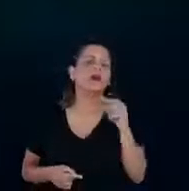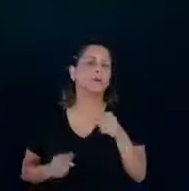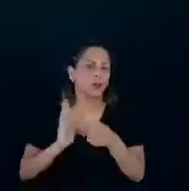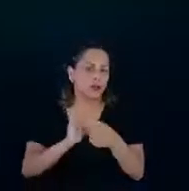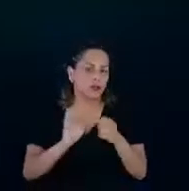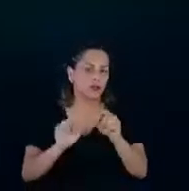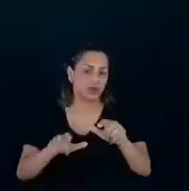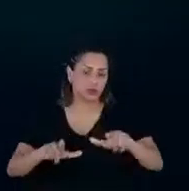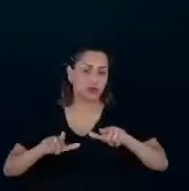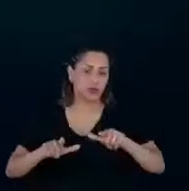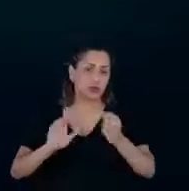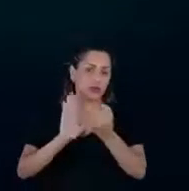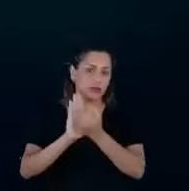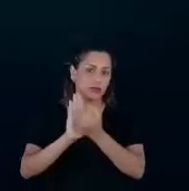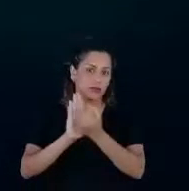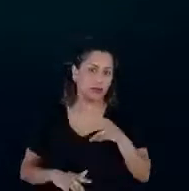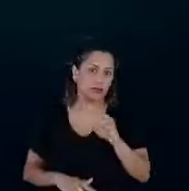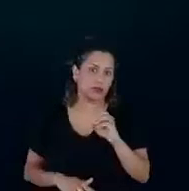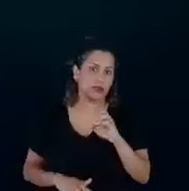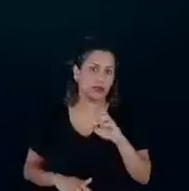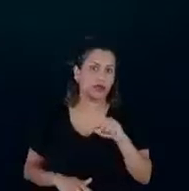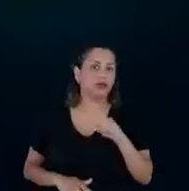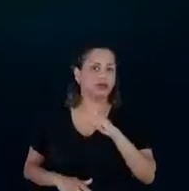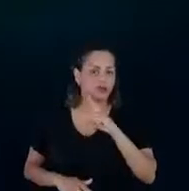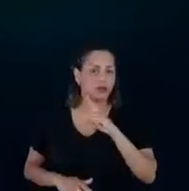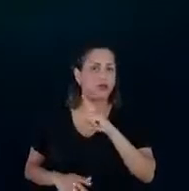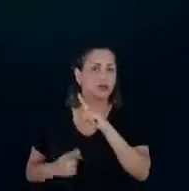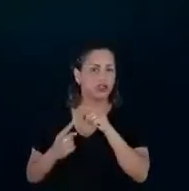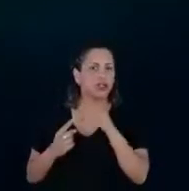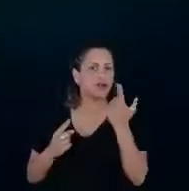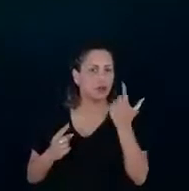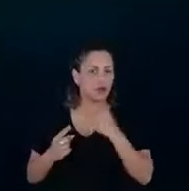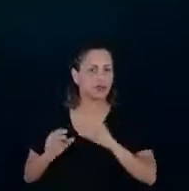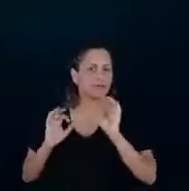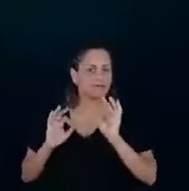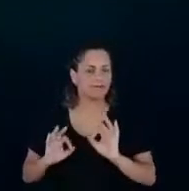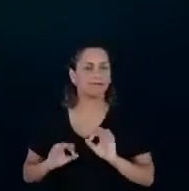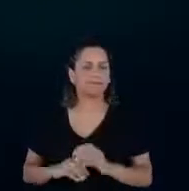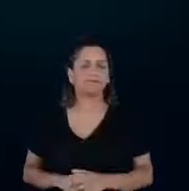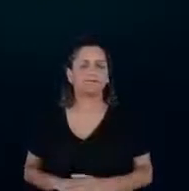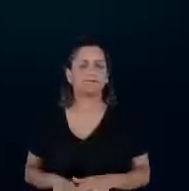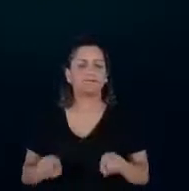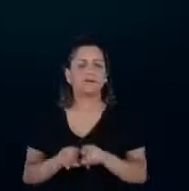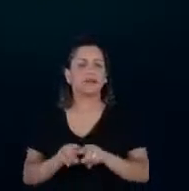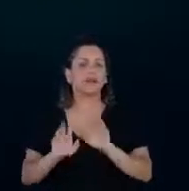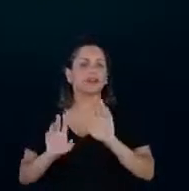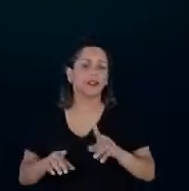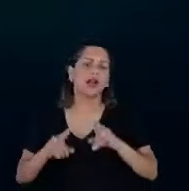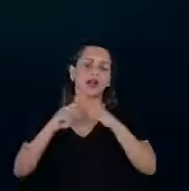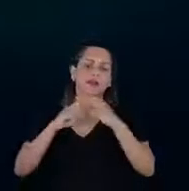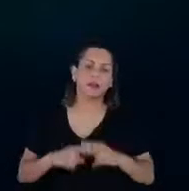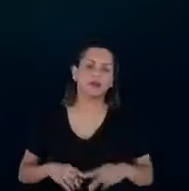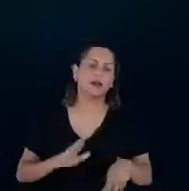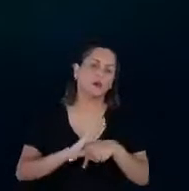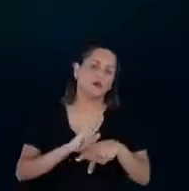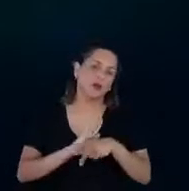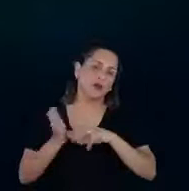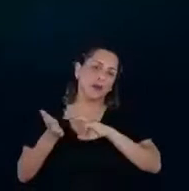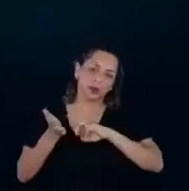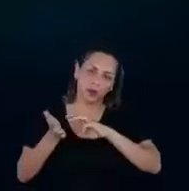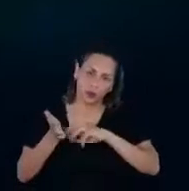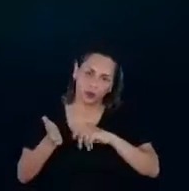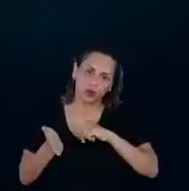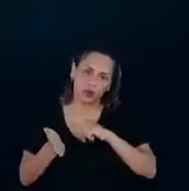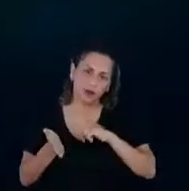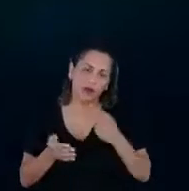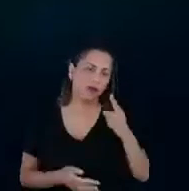cumpre, de fato, o seu papel. Temos também promovido algumas revisões já de metodologia, a última, mais recente, foi